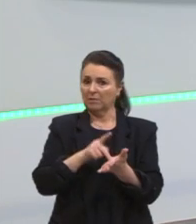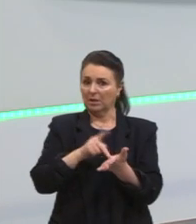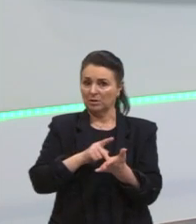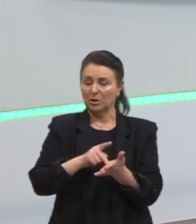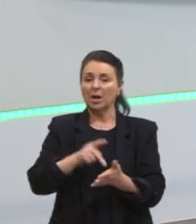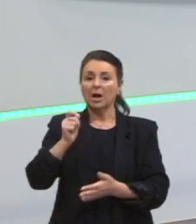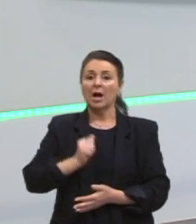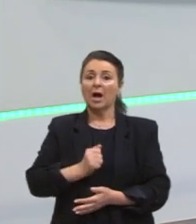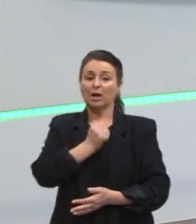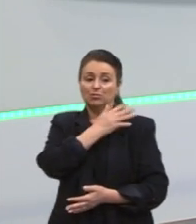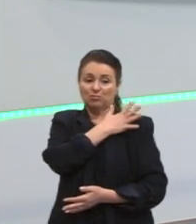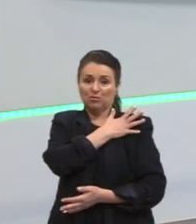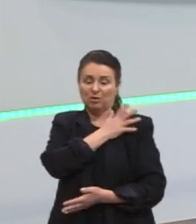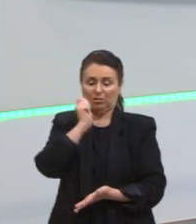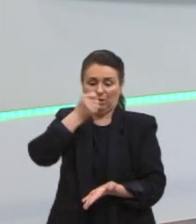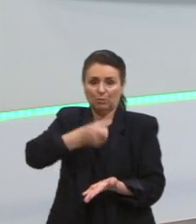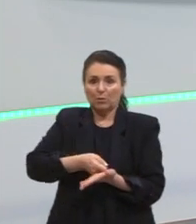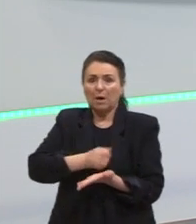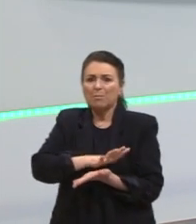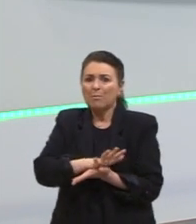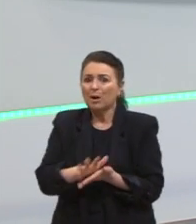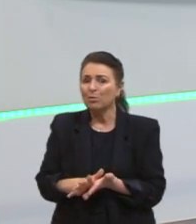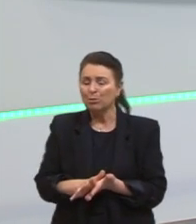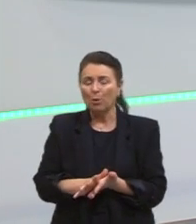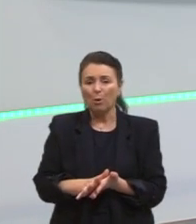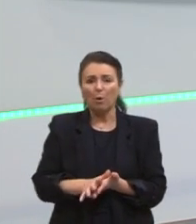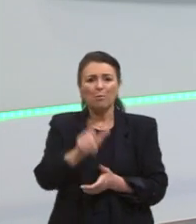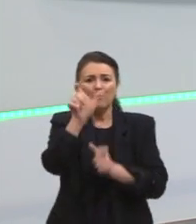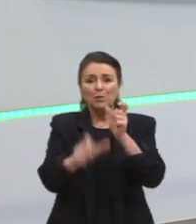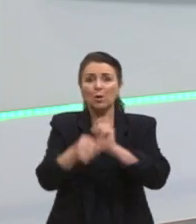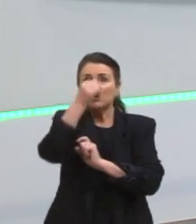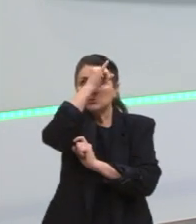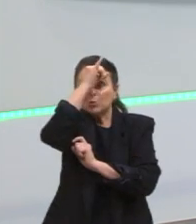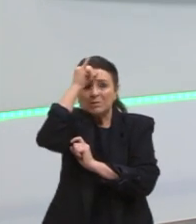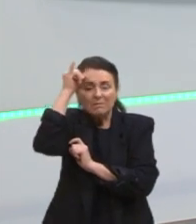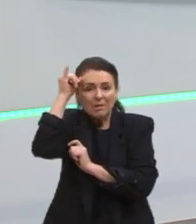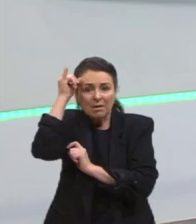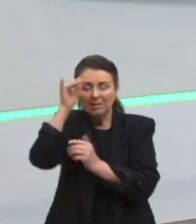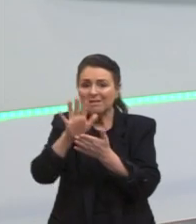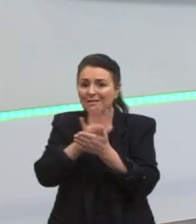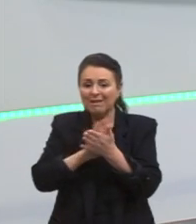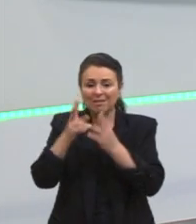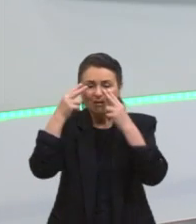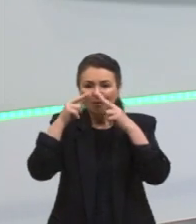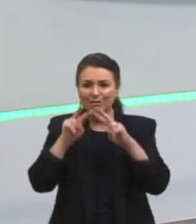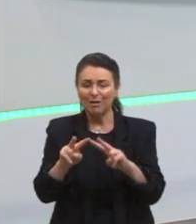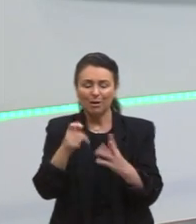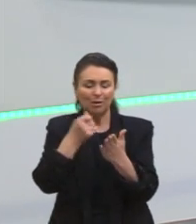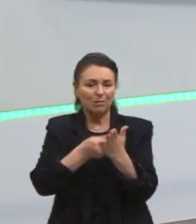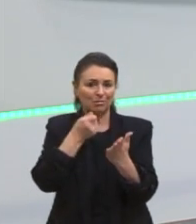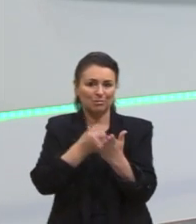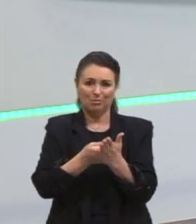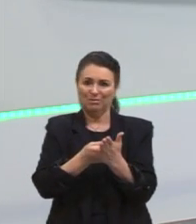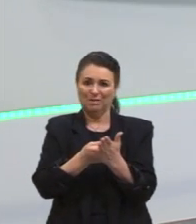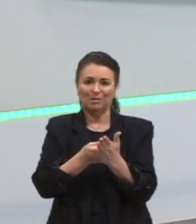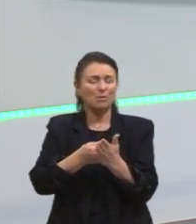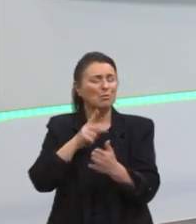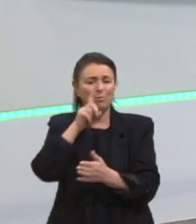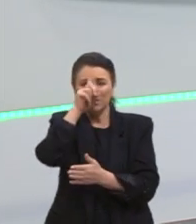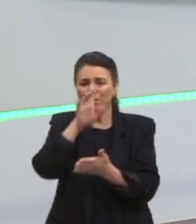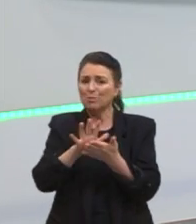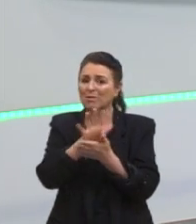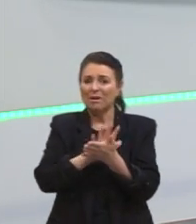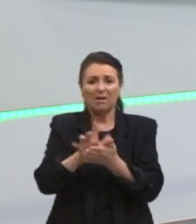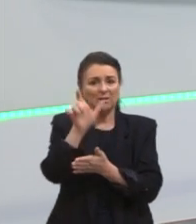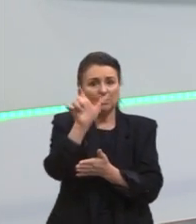muita gente inocente que não tinha nada a ver com luta armada, que não oferecia nenhum risco à nação. Só que tinha uma